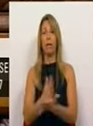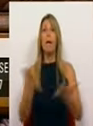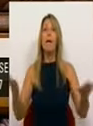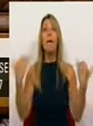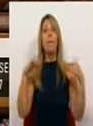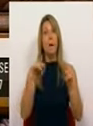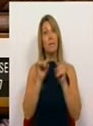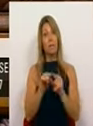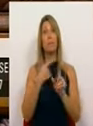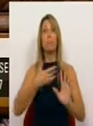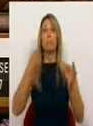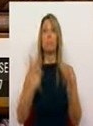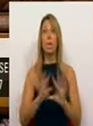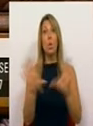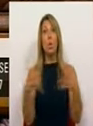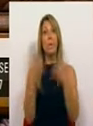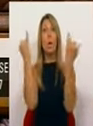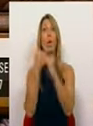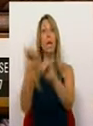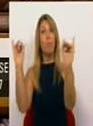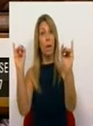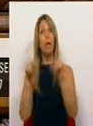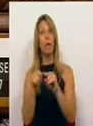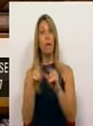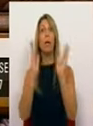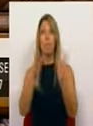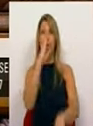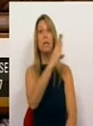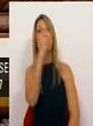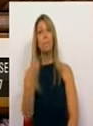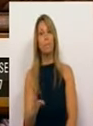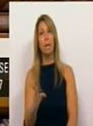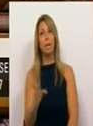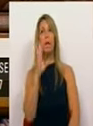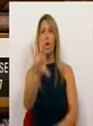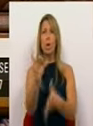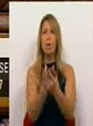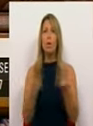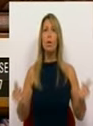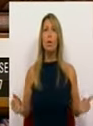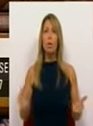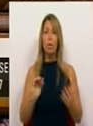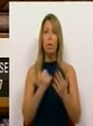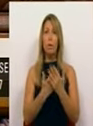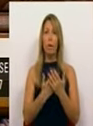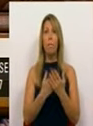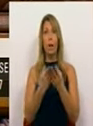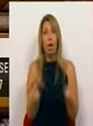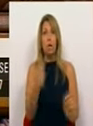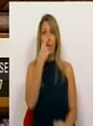impunha levada a cabo pela Comissão Independente. É preciso concretizá-las e encontrar soluções para as falhas